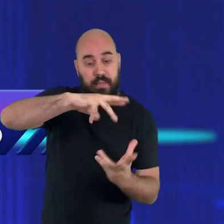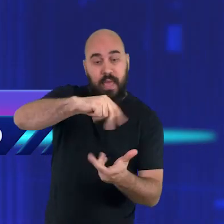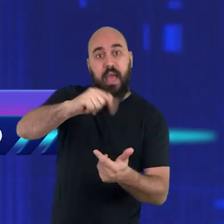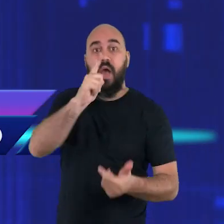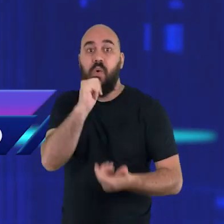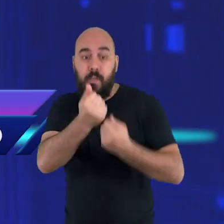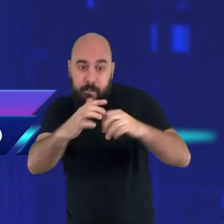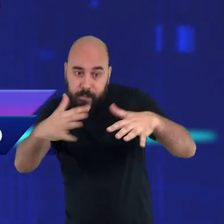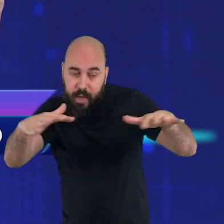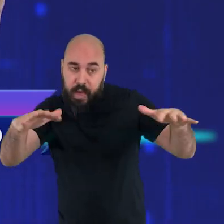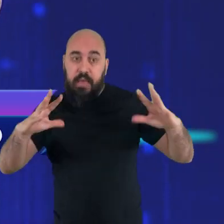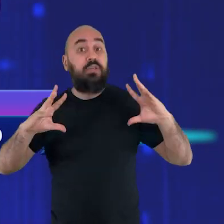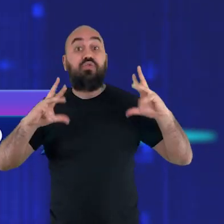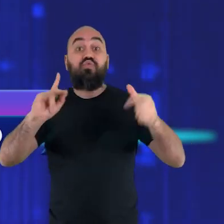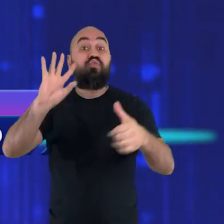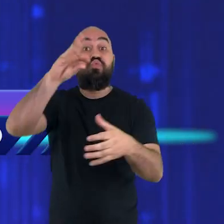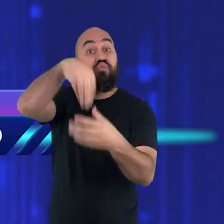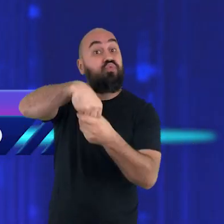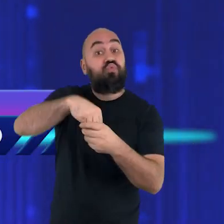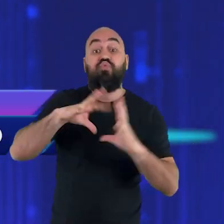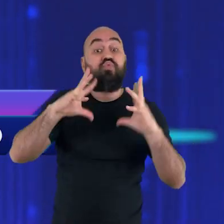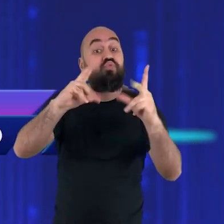o mar e tudo que neles há.